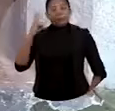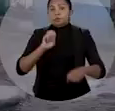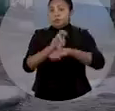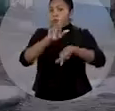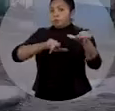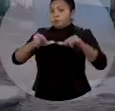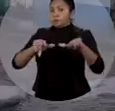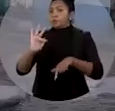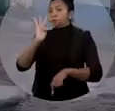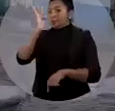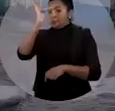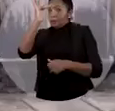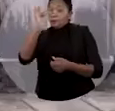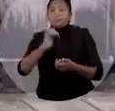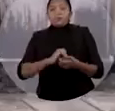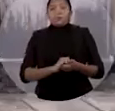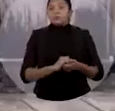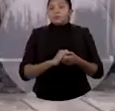trabalho.